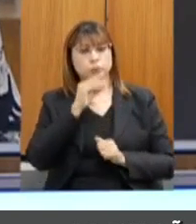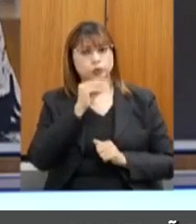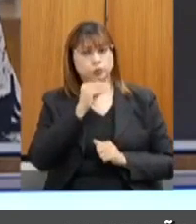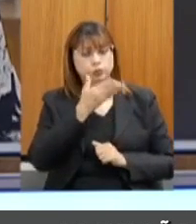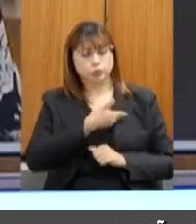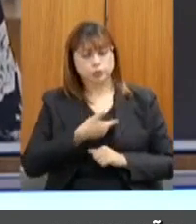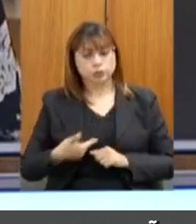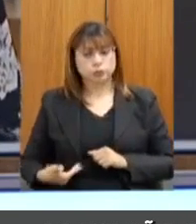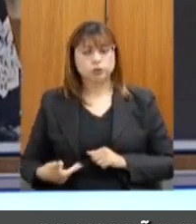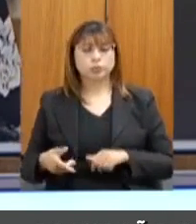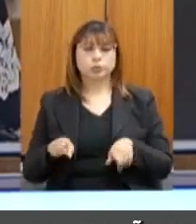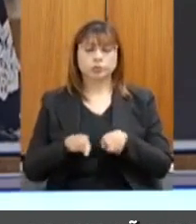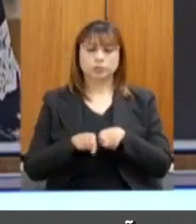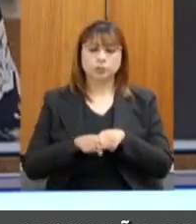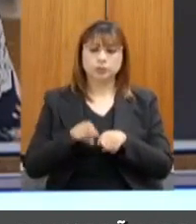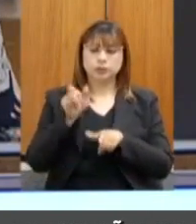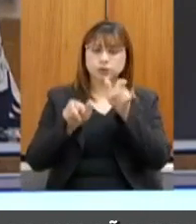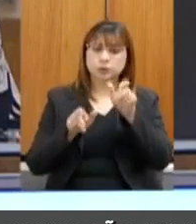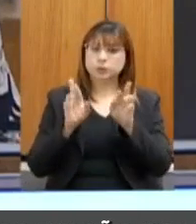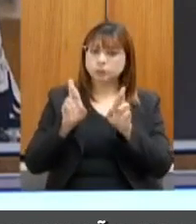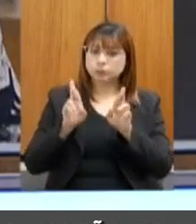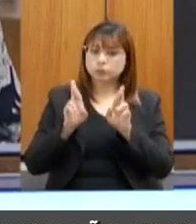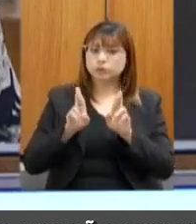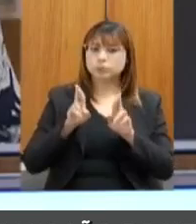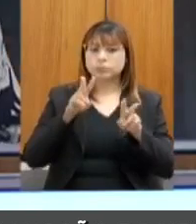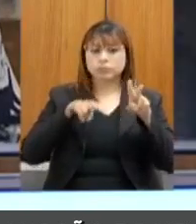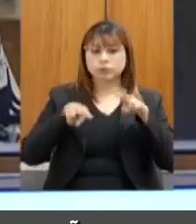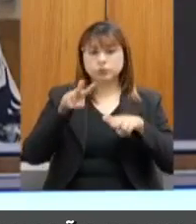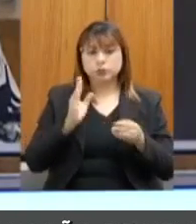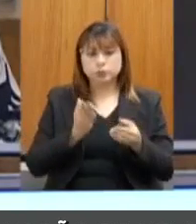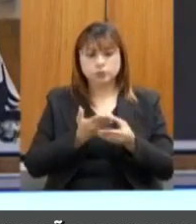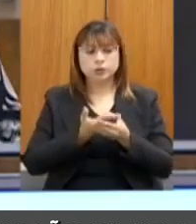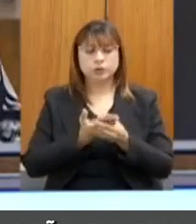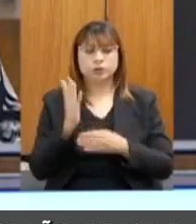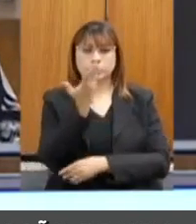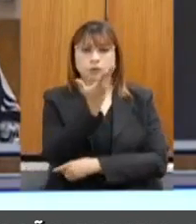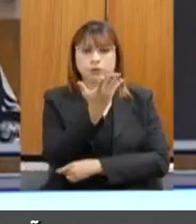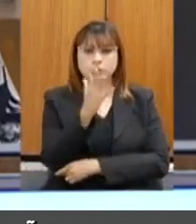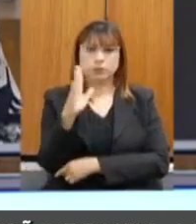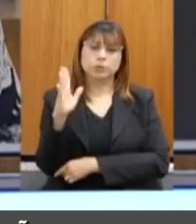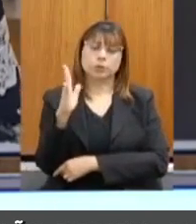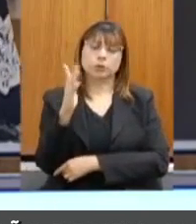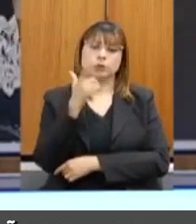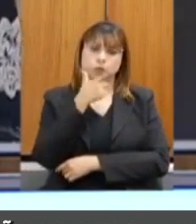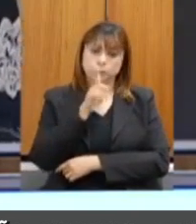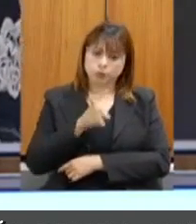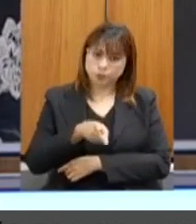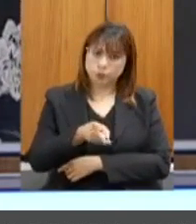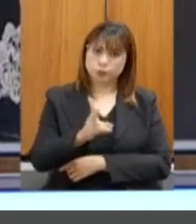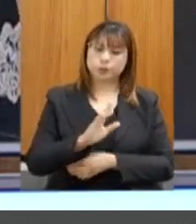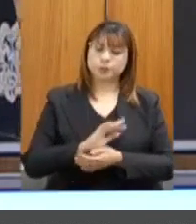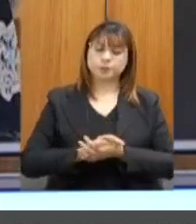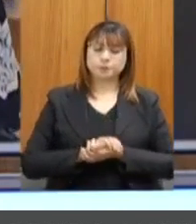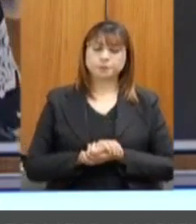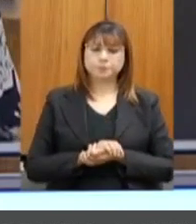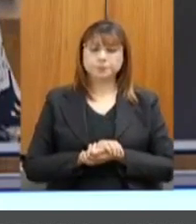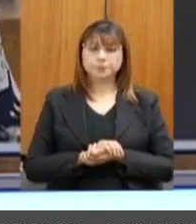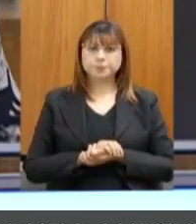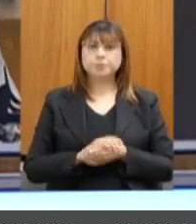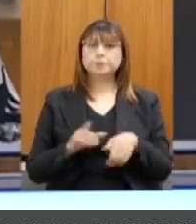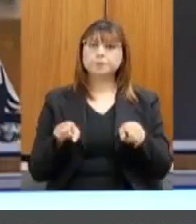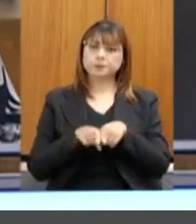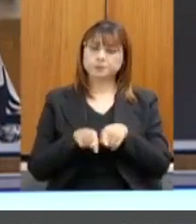analisam os processos ambientais, fosse garantido a todo o nosso público. Por outro lado,